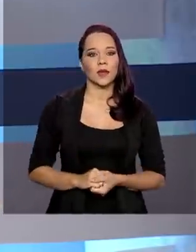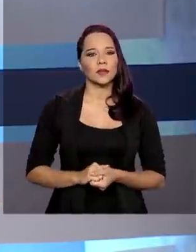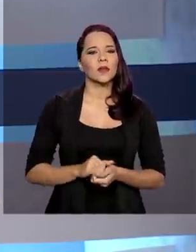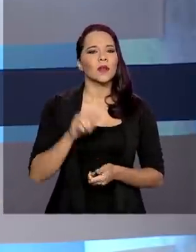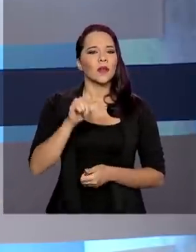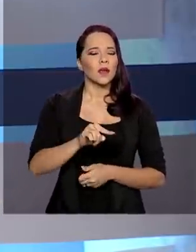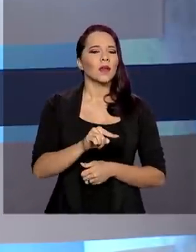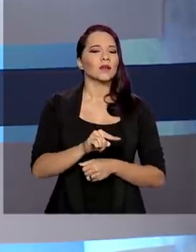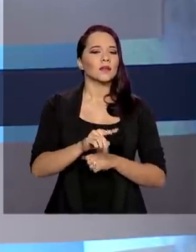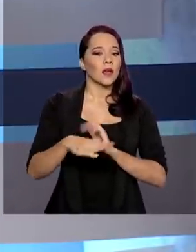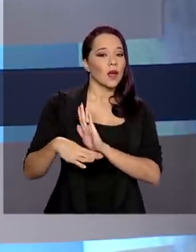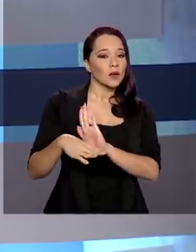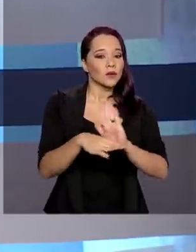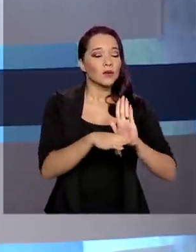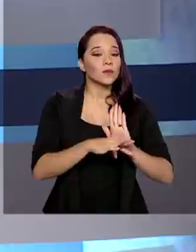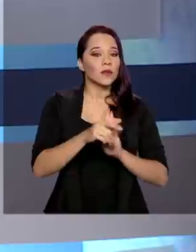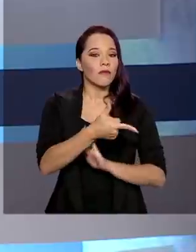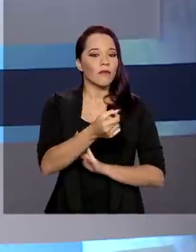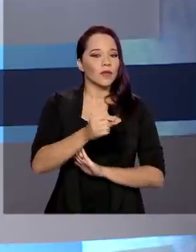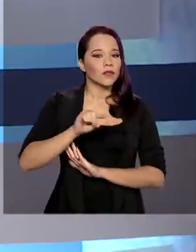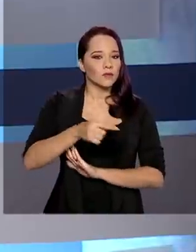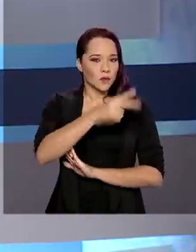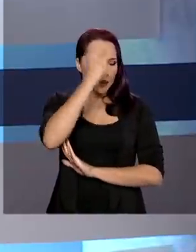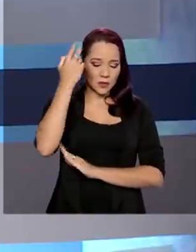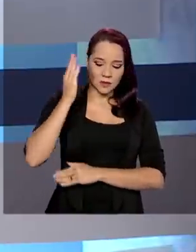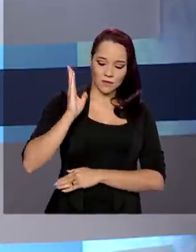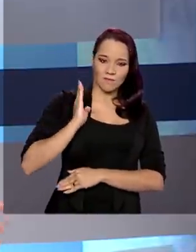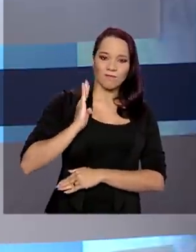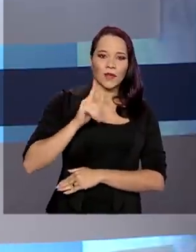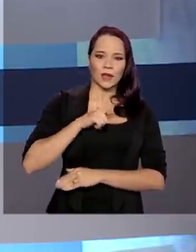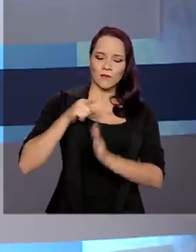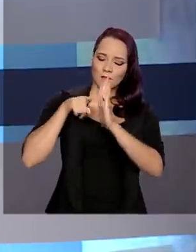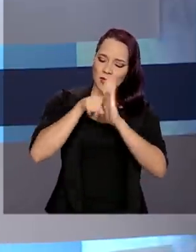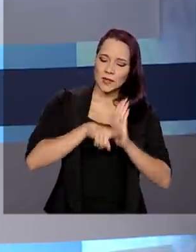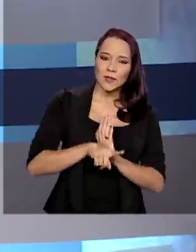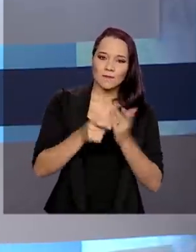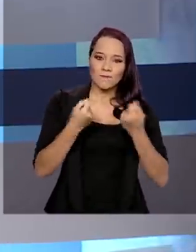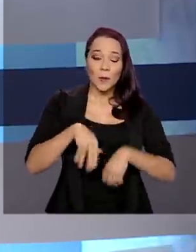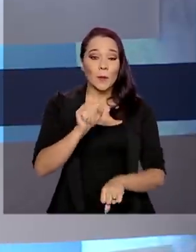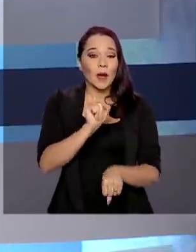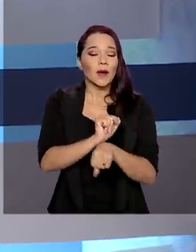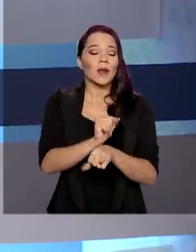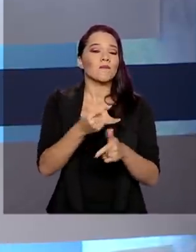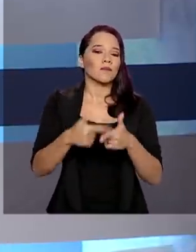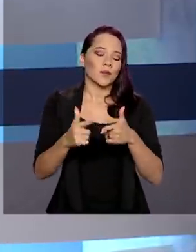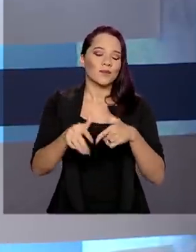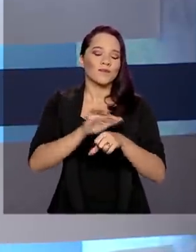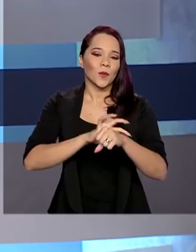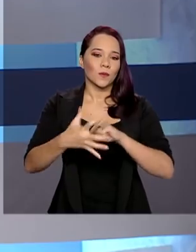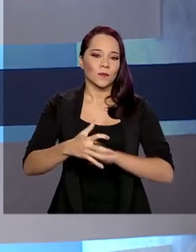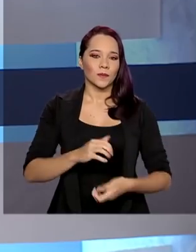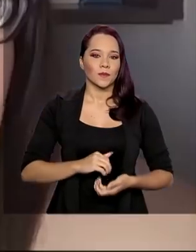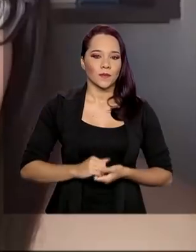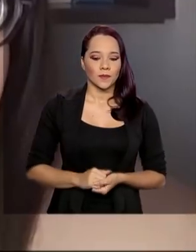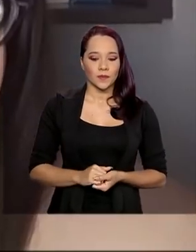A medida deve atender 20 mil bolsistas que tiveram suas pesquisas paralisadas por causa da pandemia.